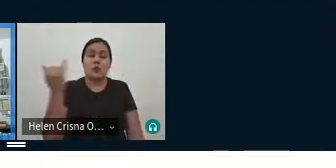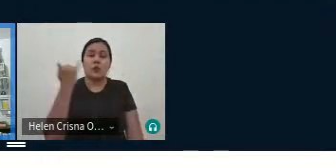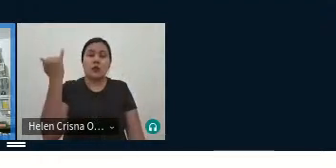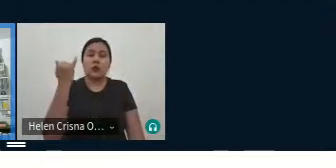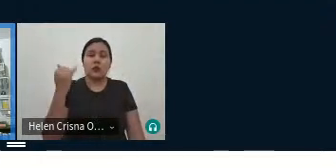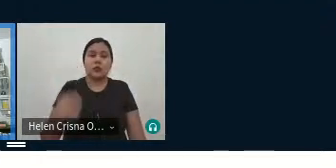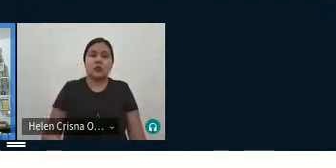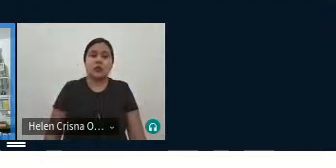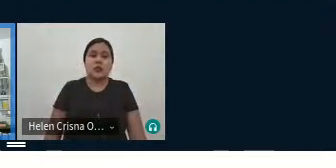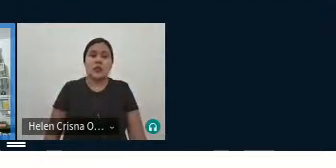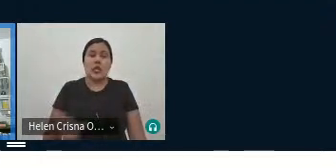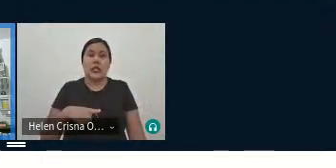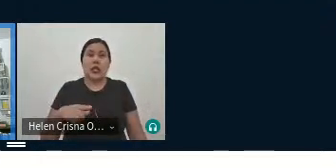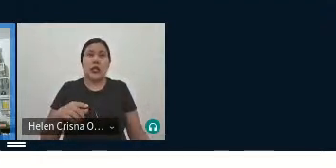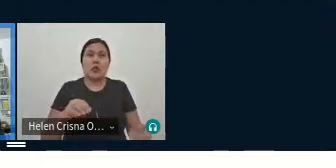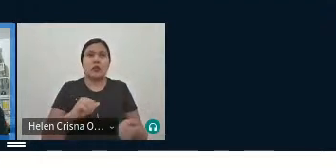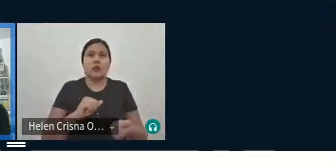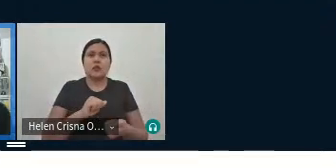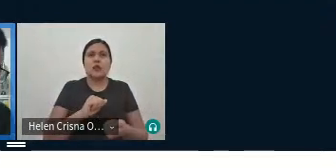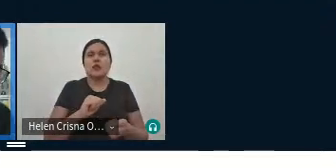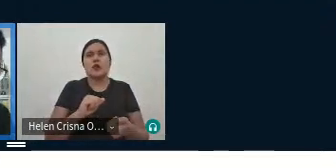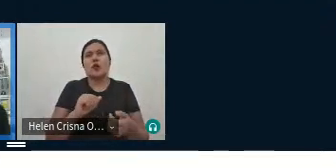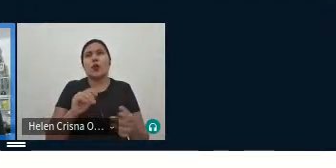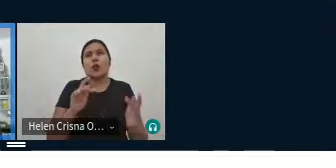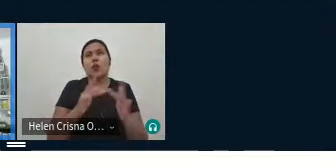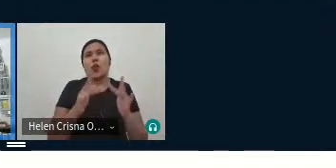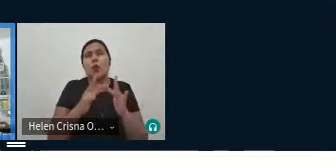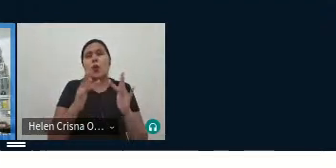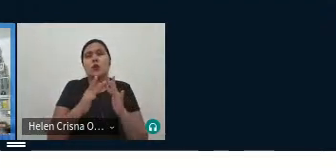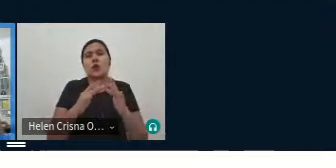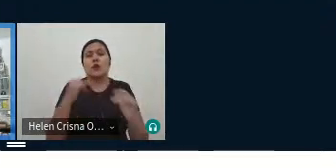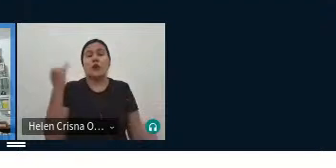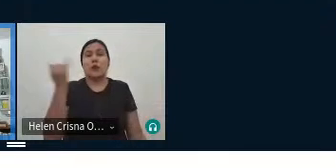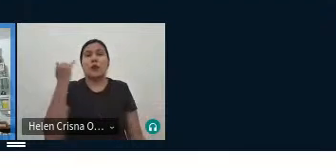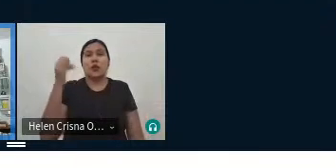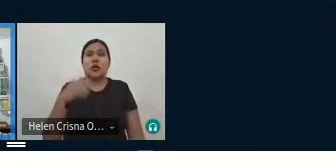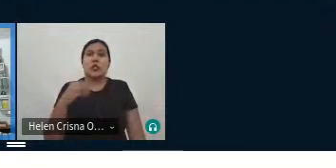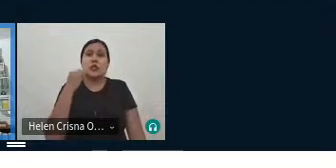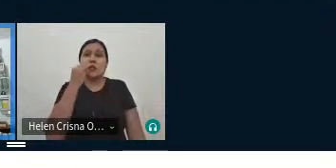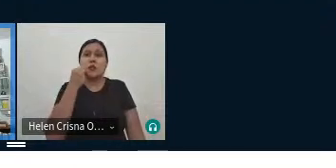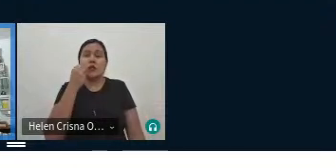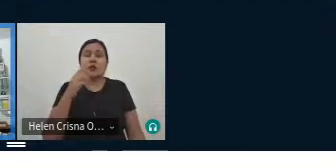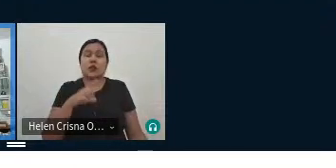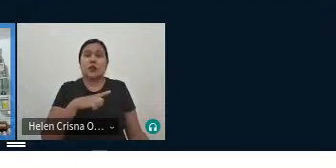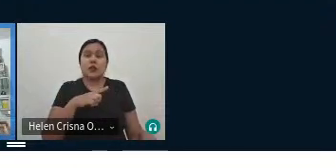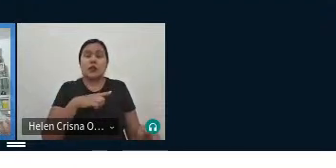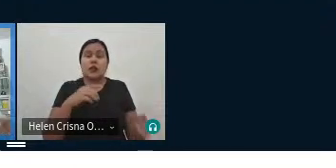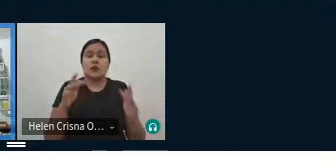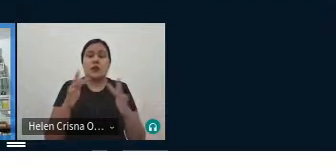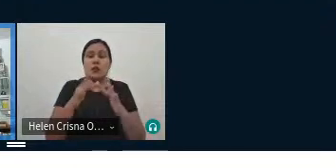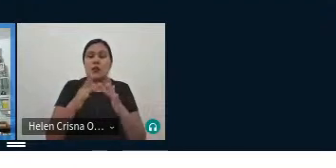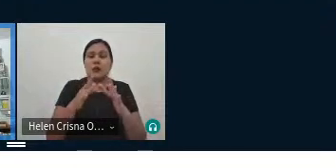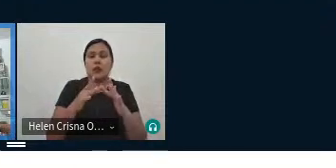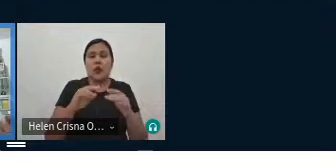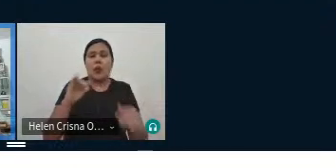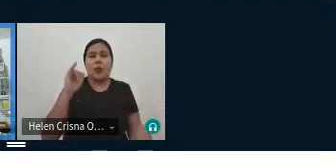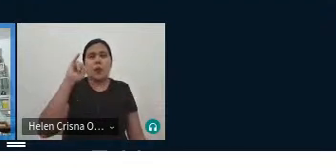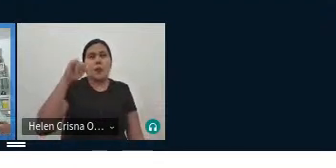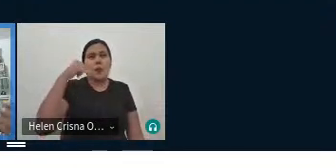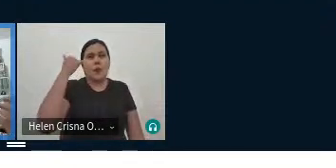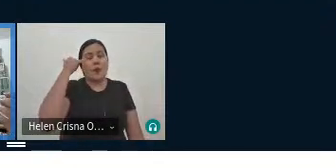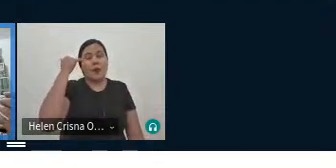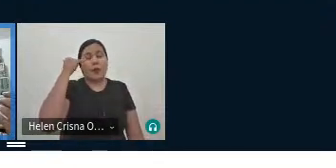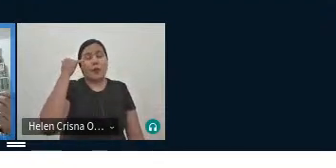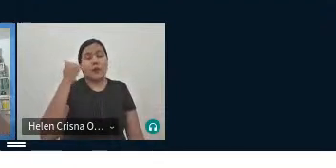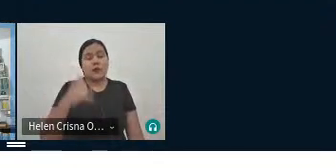para você ter esse feedback, pelo menos para mim foi muito importante nessa experiência de ter o feedback do Japão, do